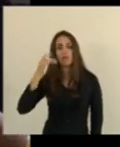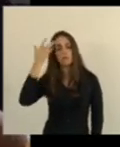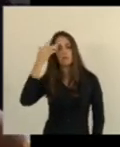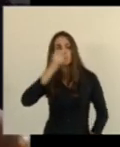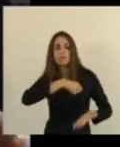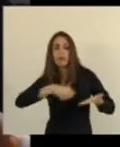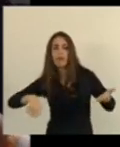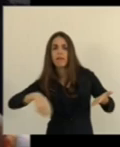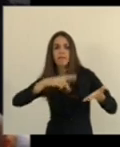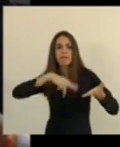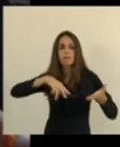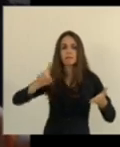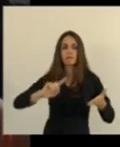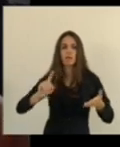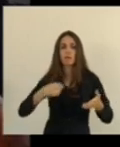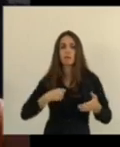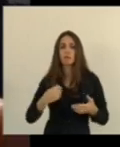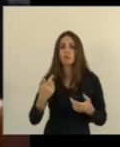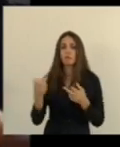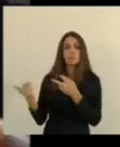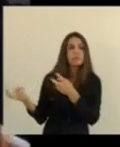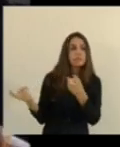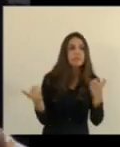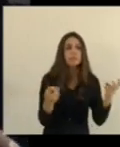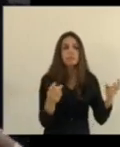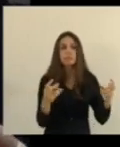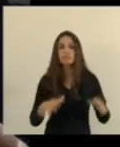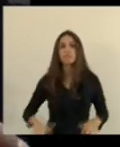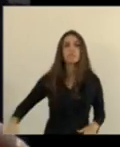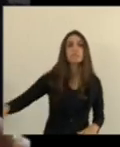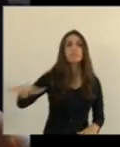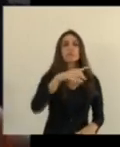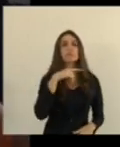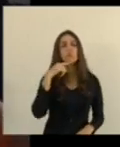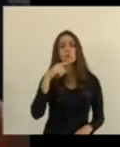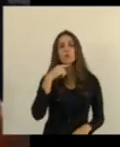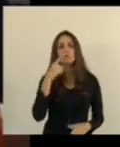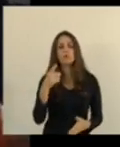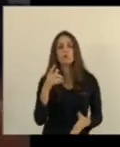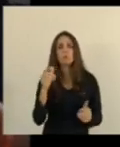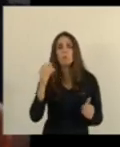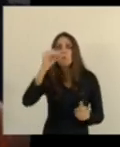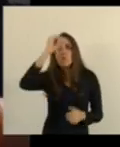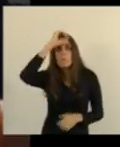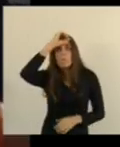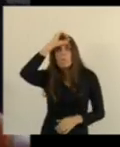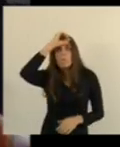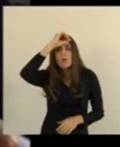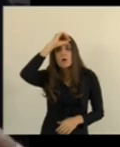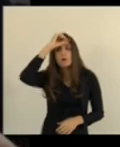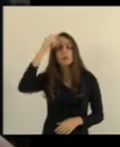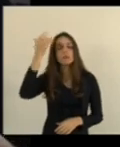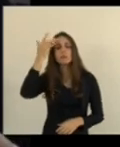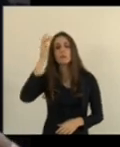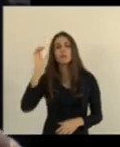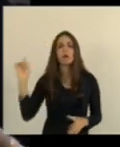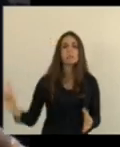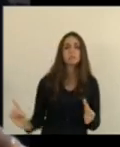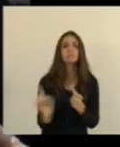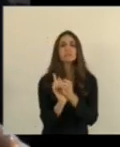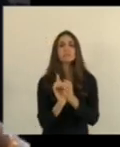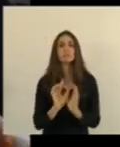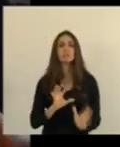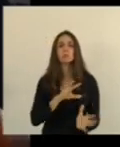analfabeta que não sabe compreender o mundo que ela vive, ela não sabe se colocar no mundo que ela vive,